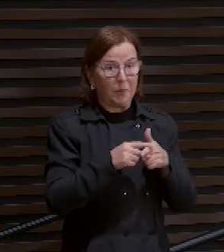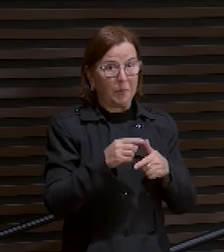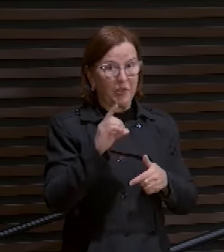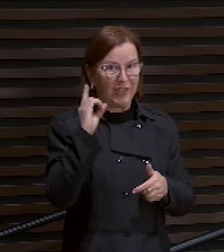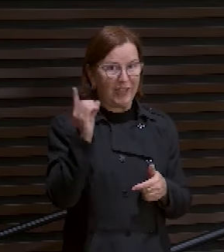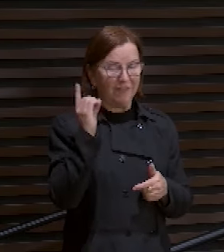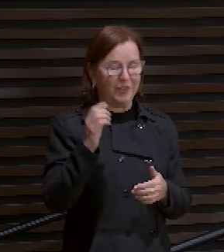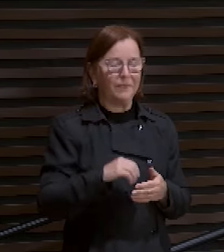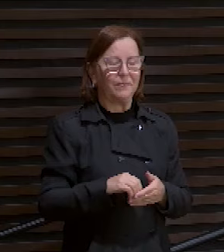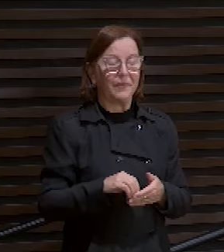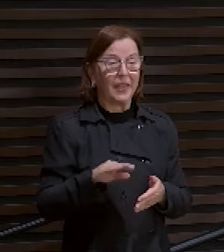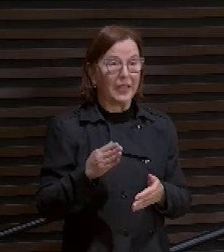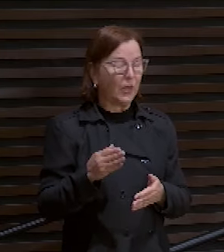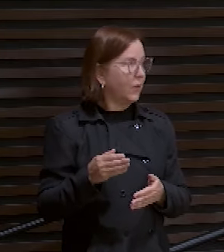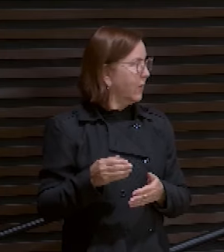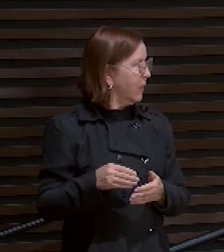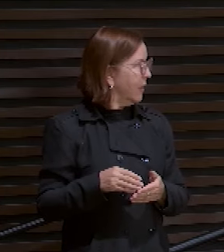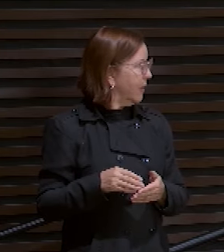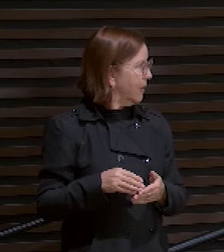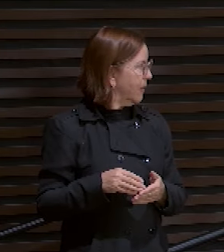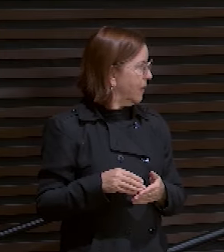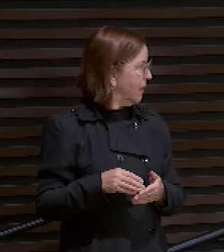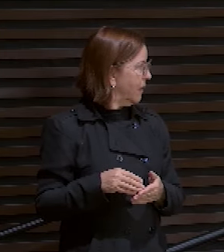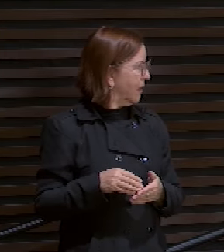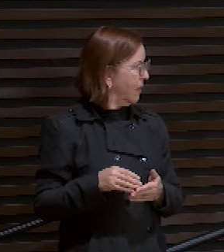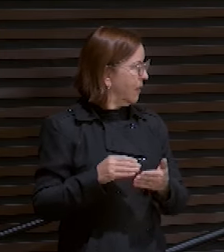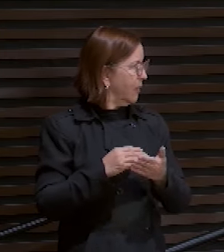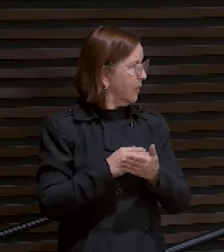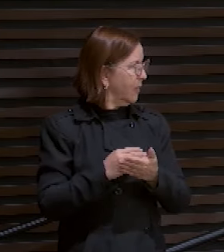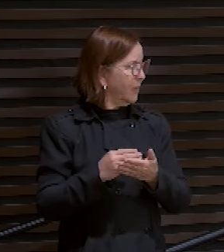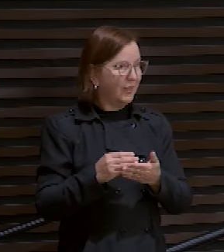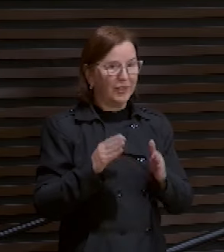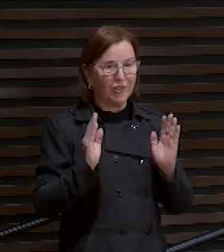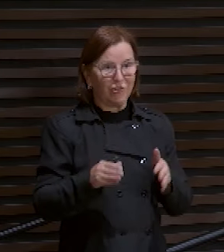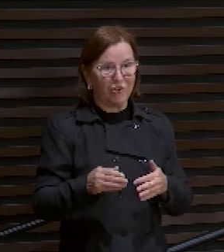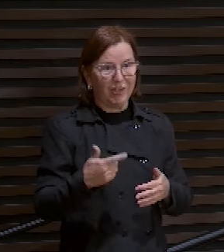eu quero levá-los hoje. Olha, começando, já deu 28 minutos.